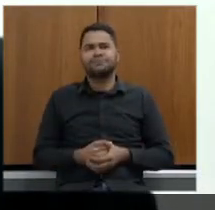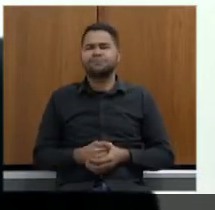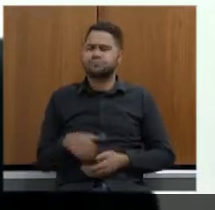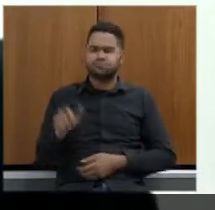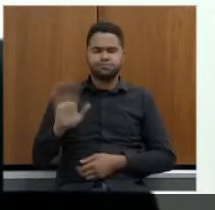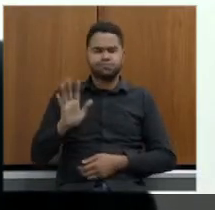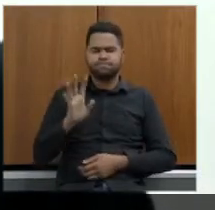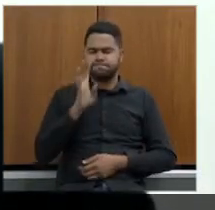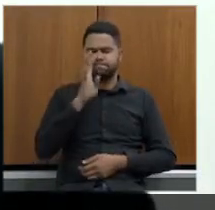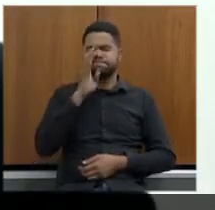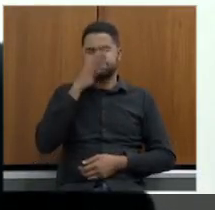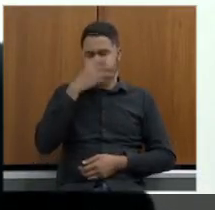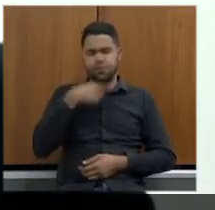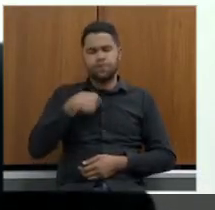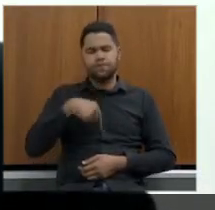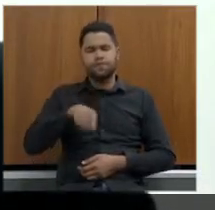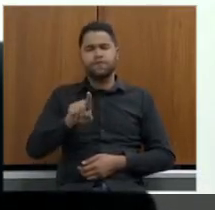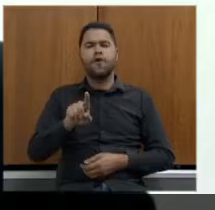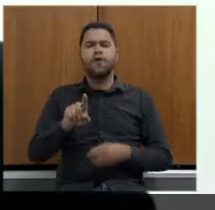de forma aguerrida